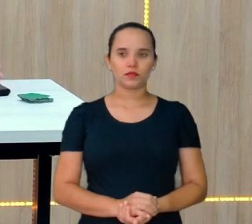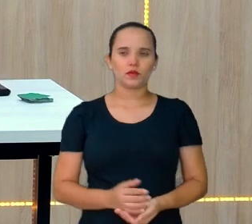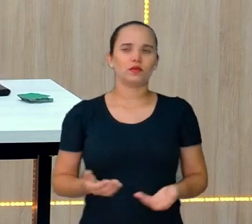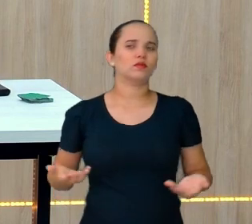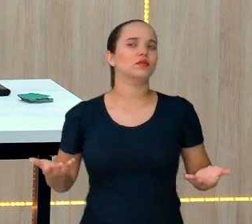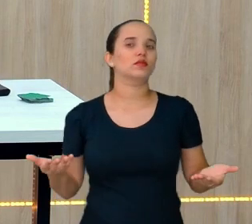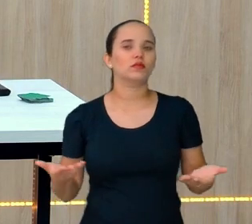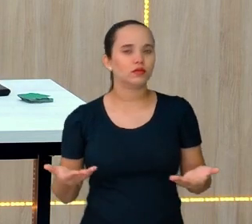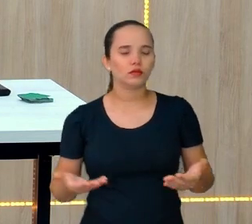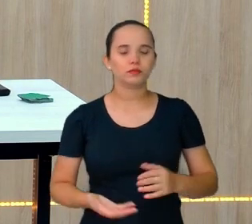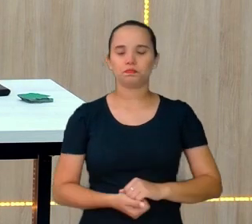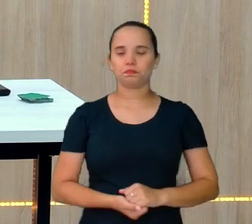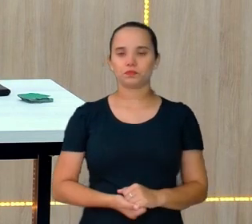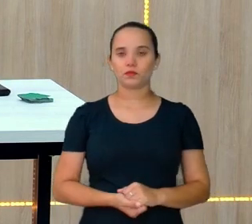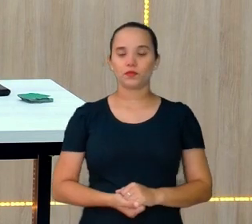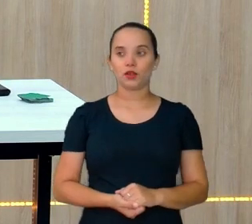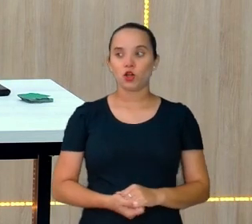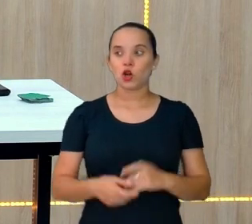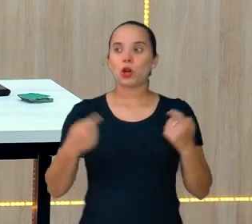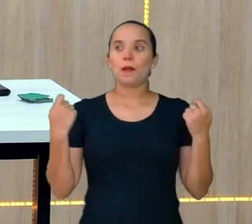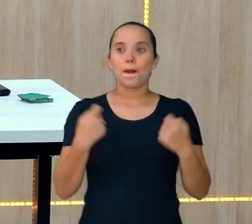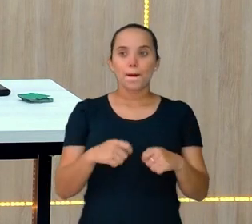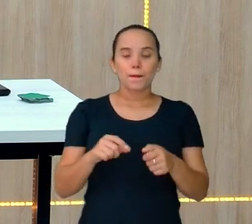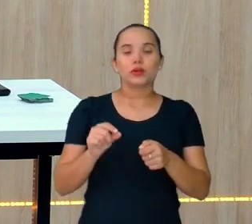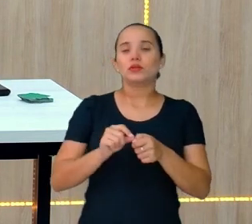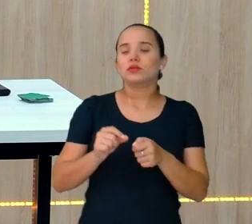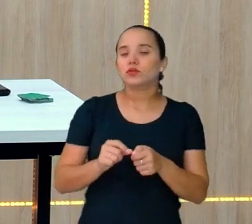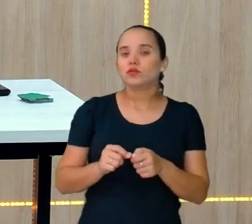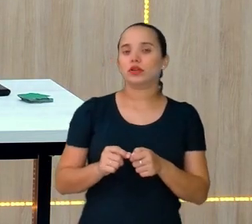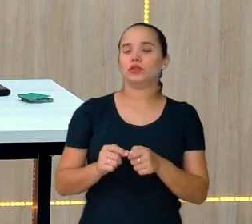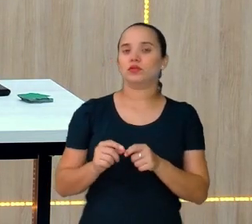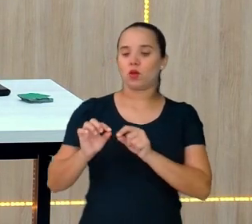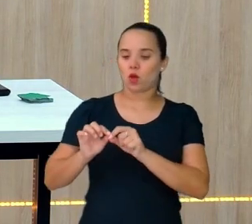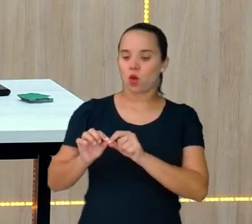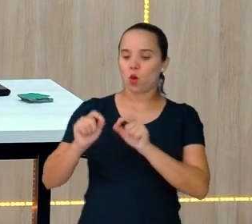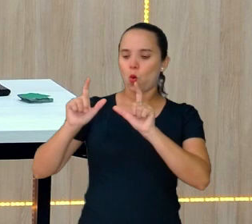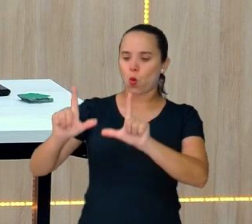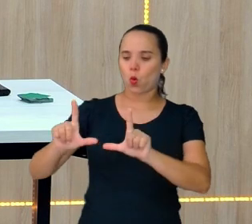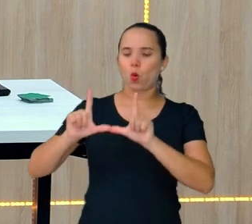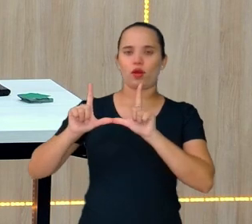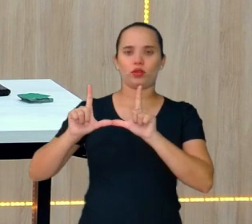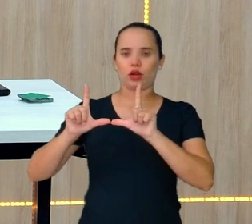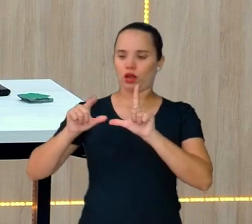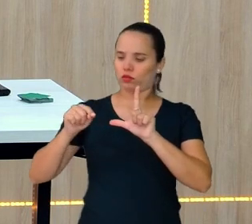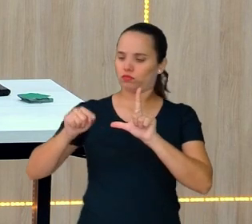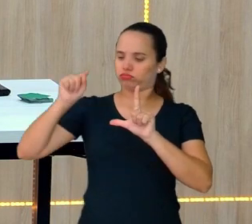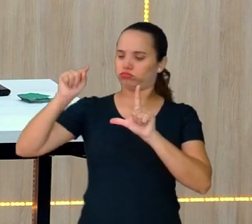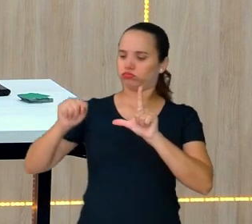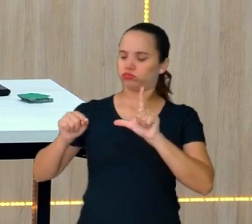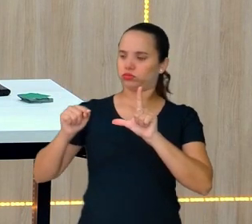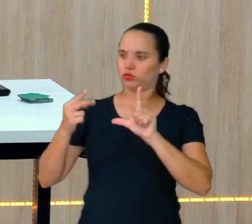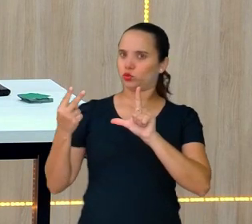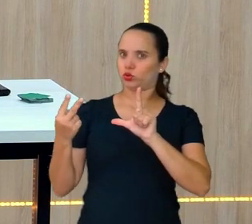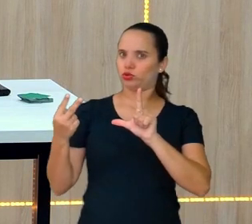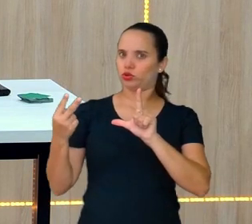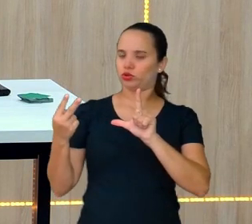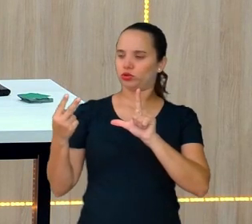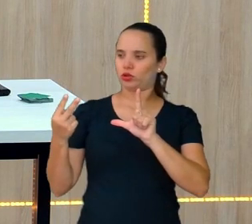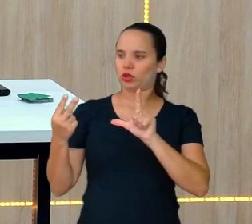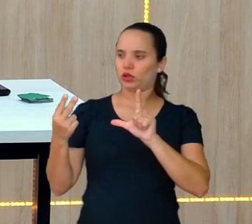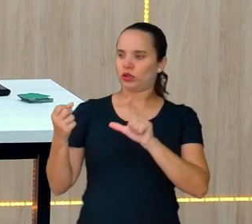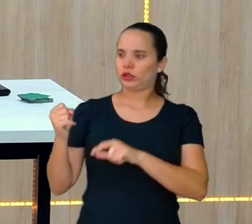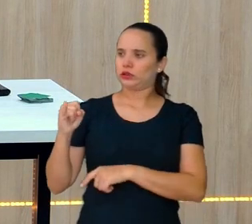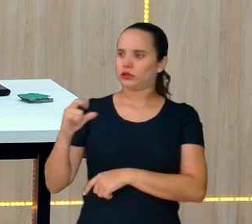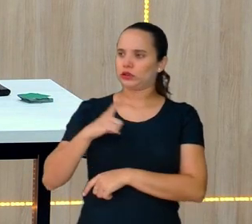agora? Agora eu vou fazer um quadrado de lado 2. Mas para eu fazer de lado 2, se aqui tem 2, não é um quadrado?